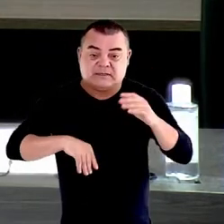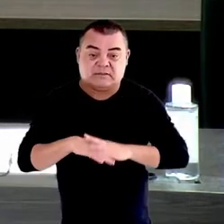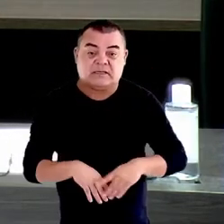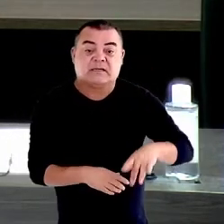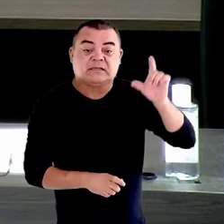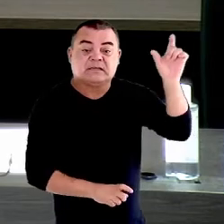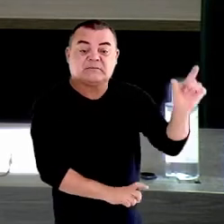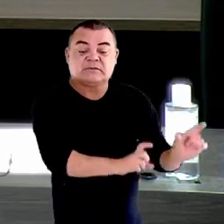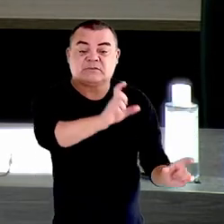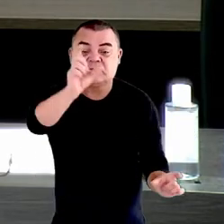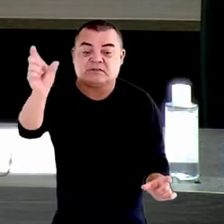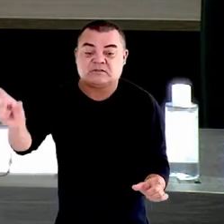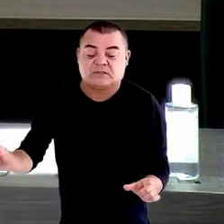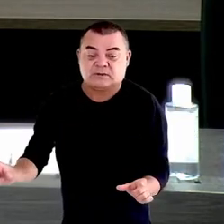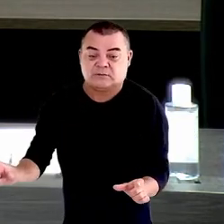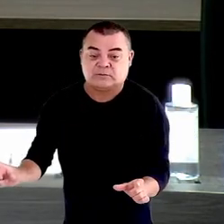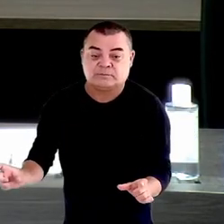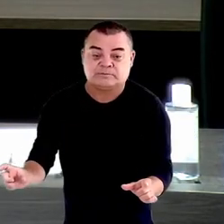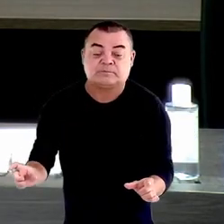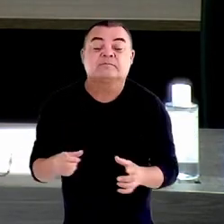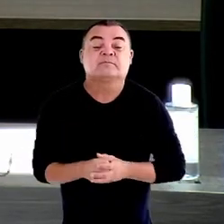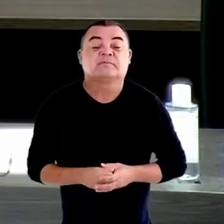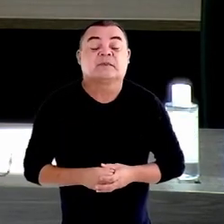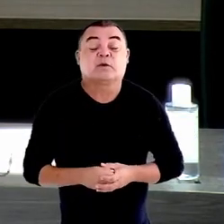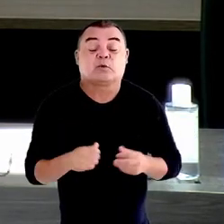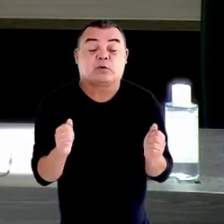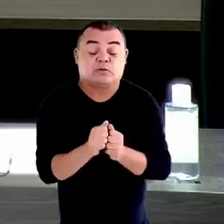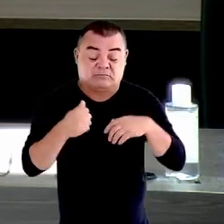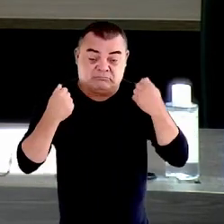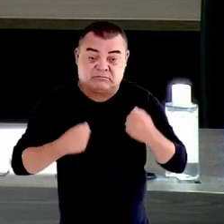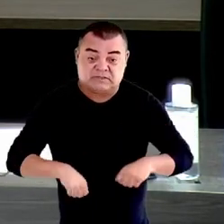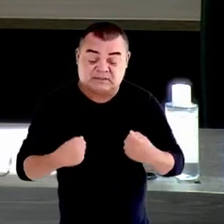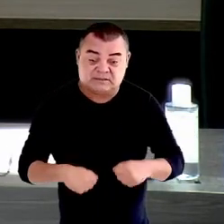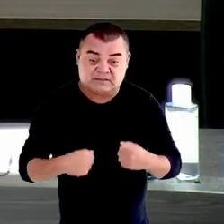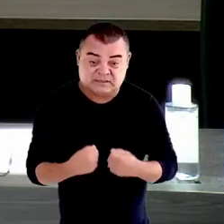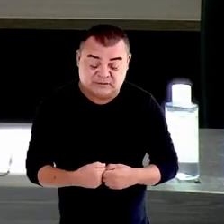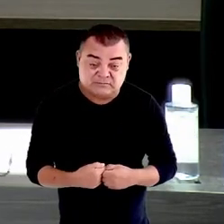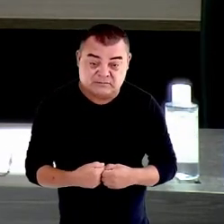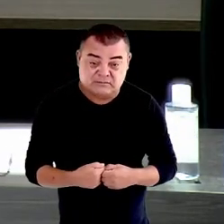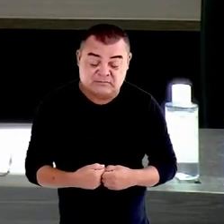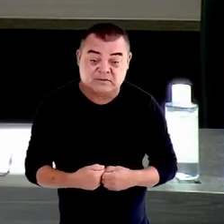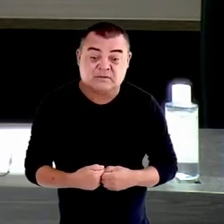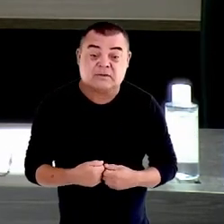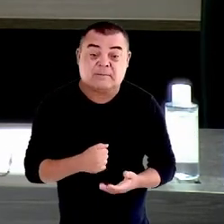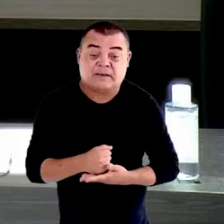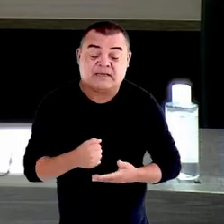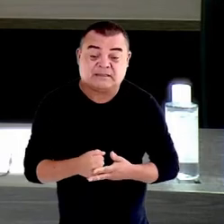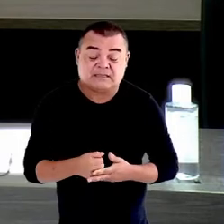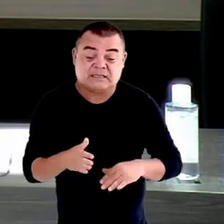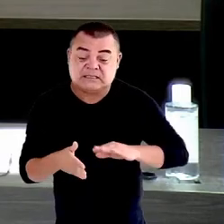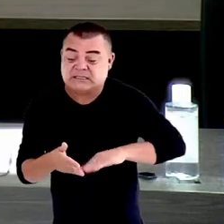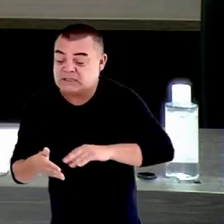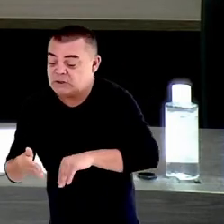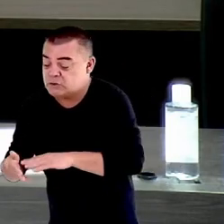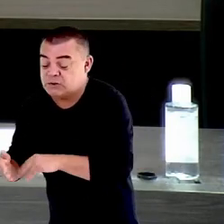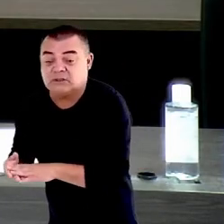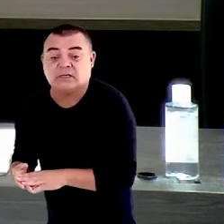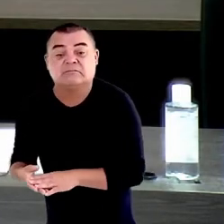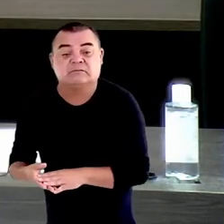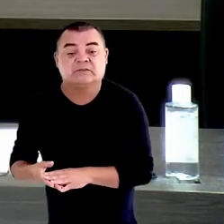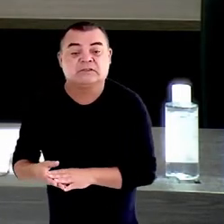manietados por necessidades básicas que os retiram do rol de indivíduos